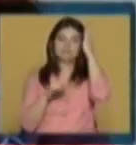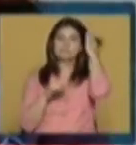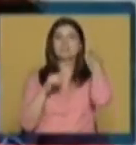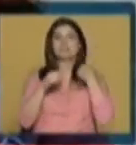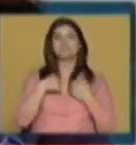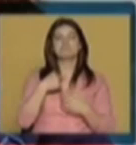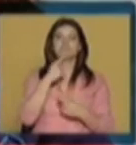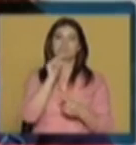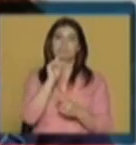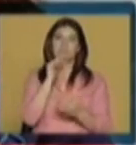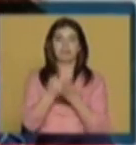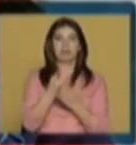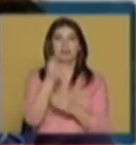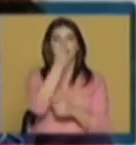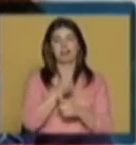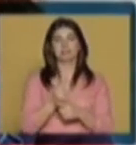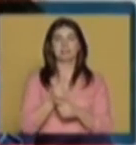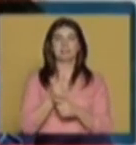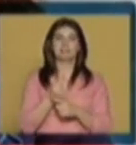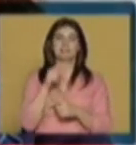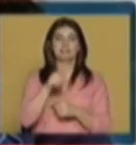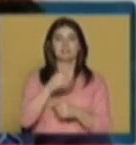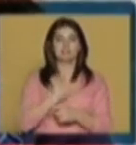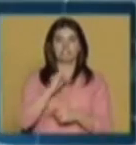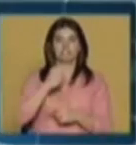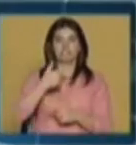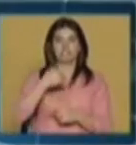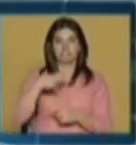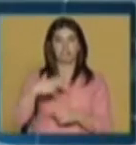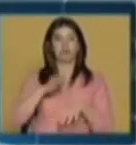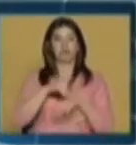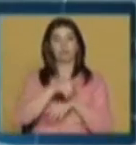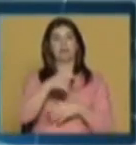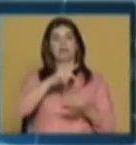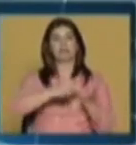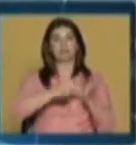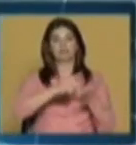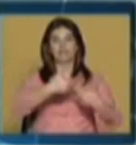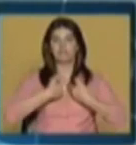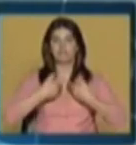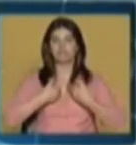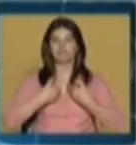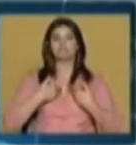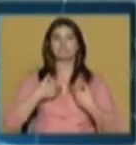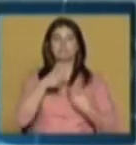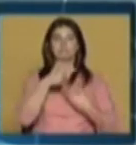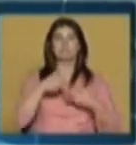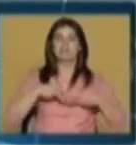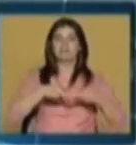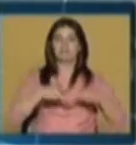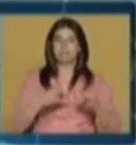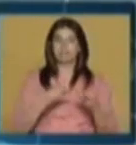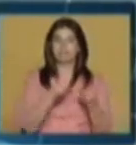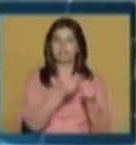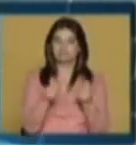arte digital, tudo aquilo que resulta da exploração das tecnologias, seja como matéria-prima, seja como ferramenta, seja até